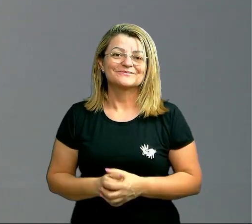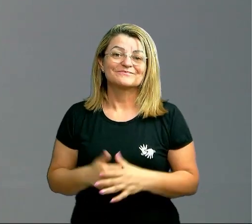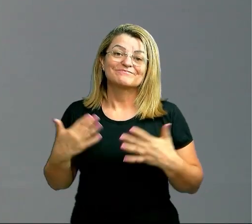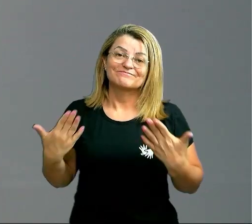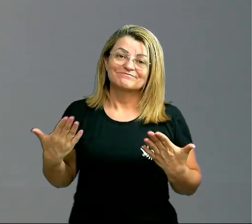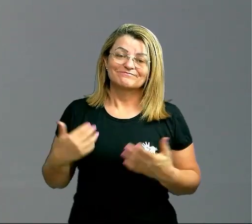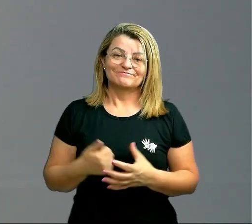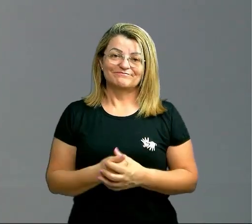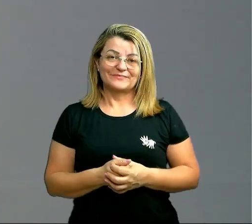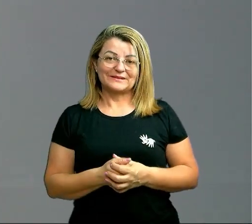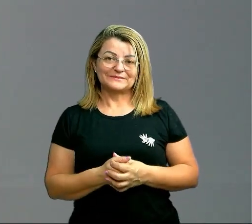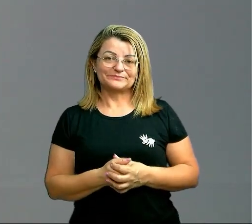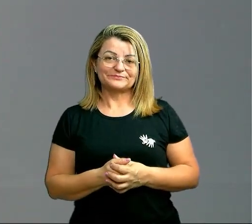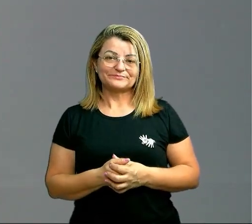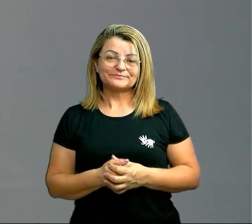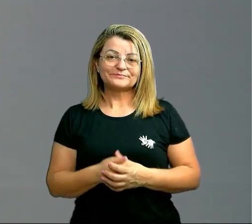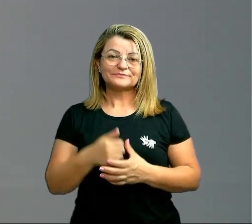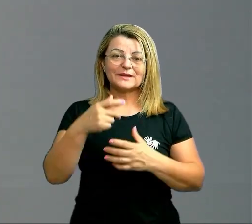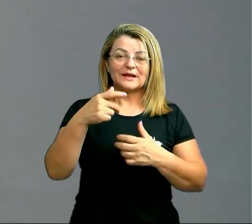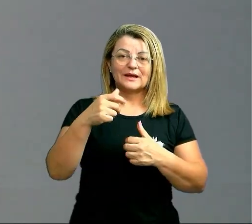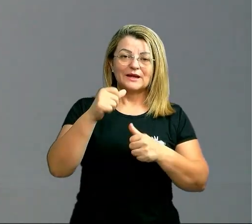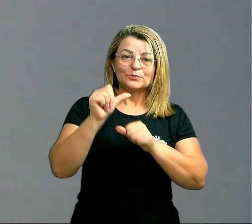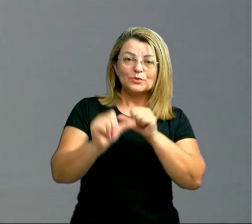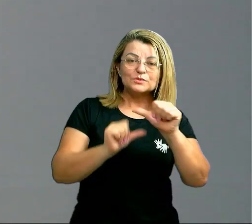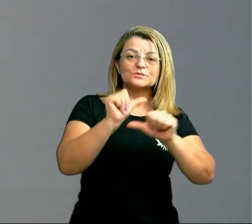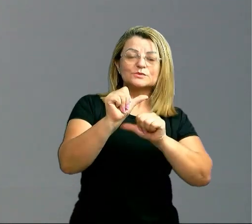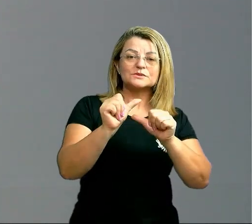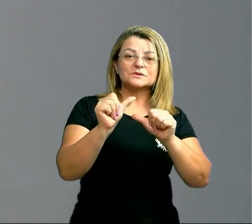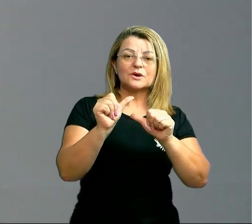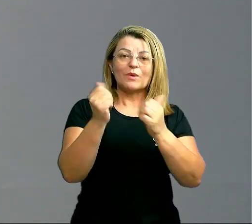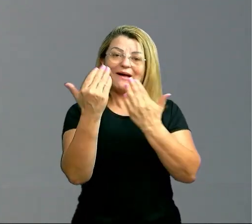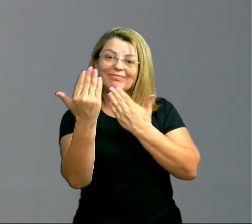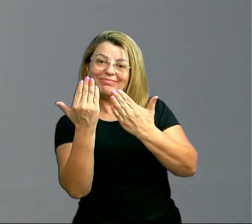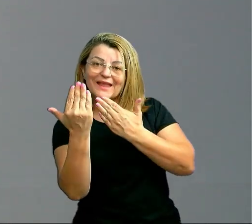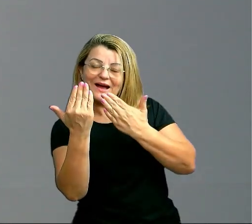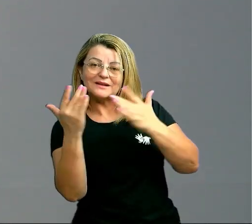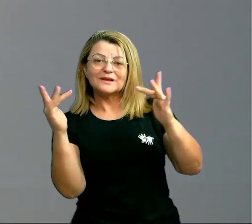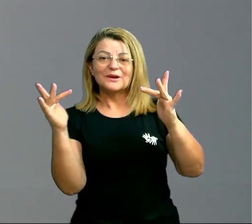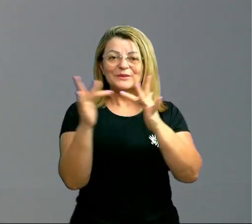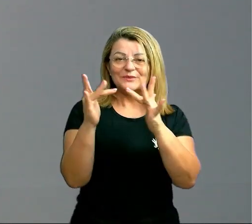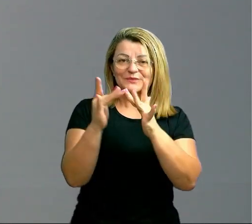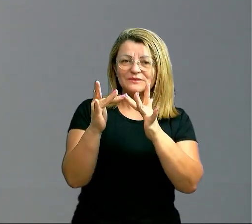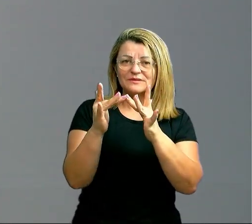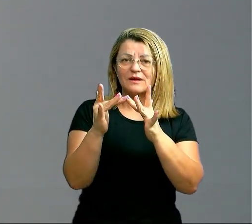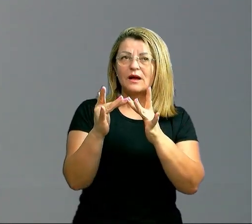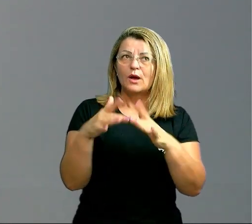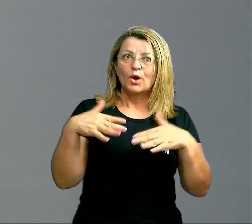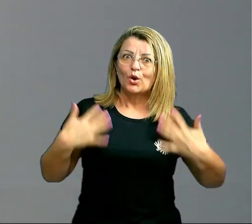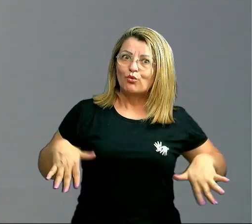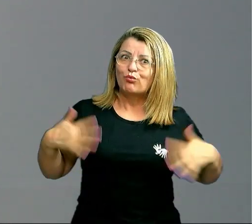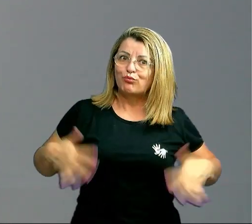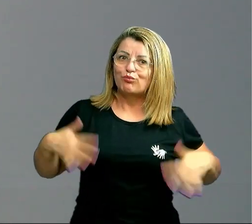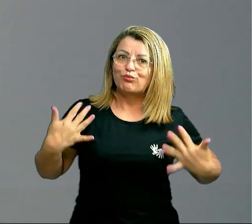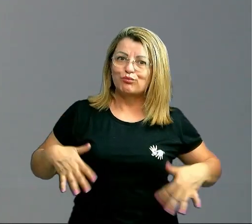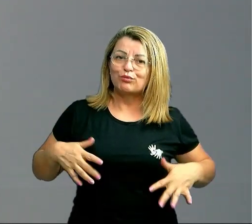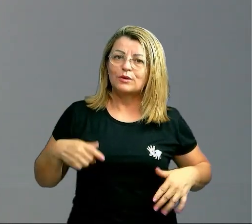Então, pessoal, permutação, combinação, análise combinatória, arranjo, é muita coisa? Então, dá uma revisada, olha novamente,